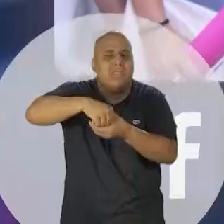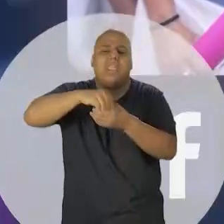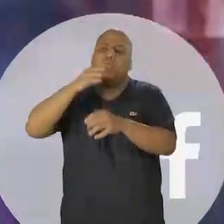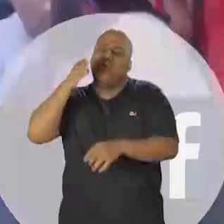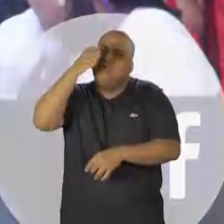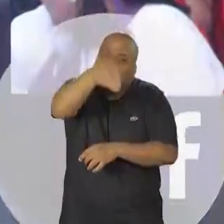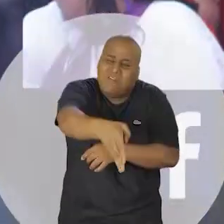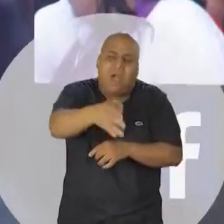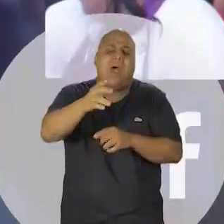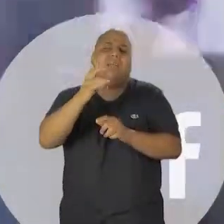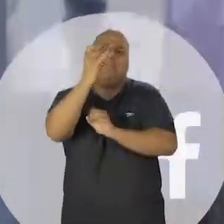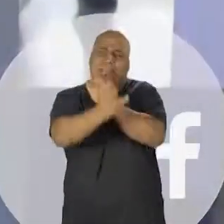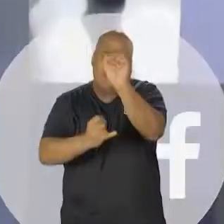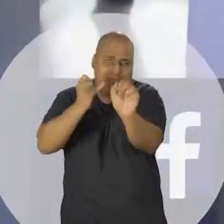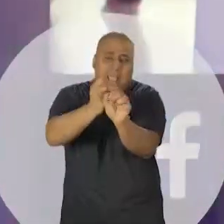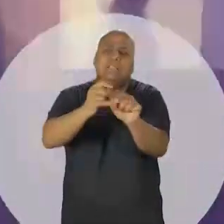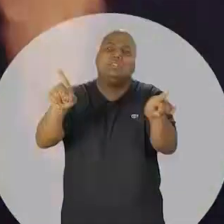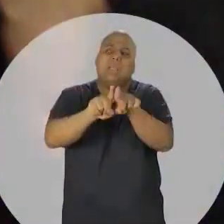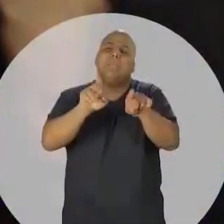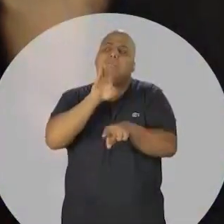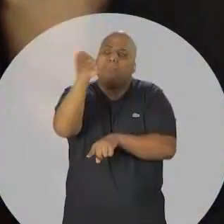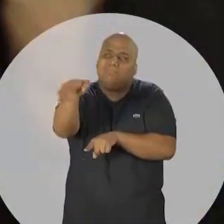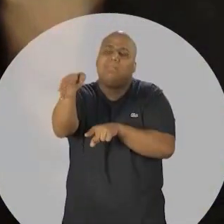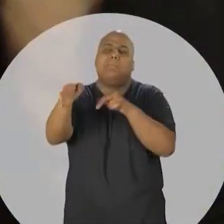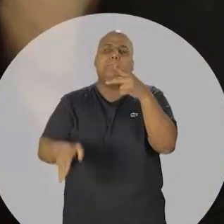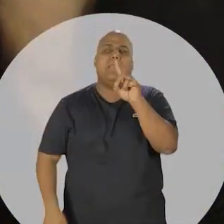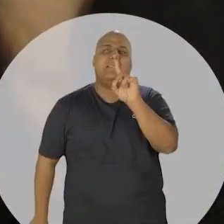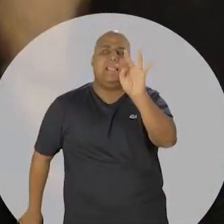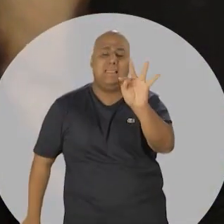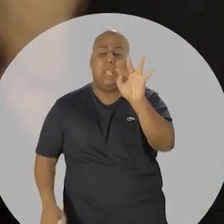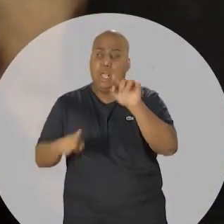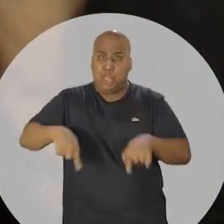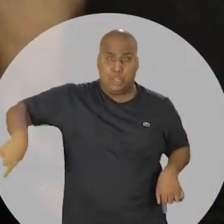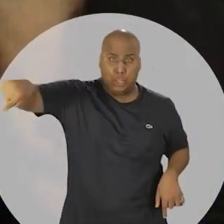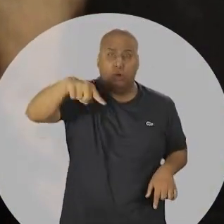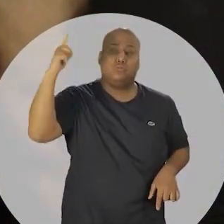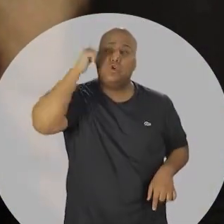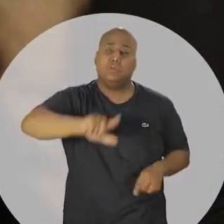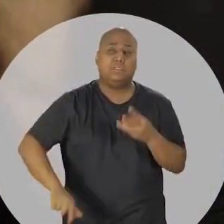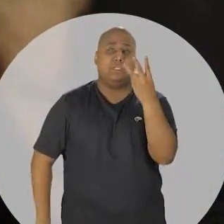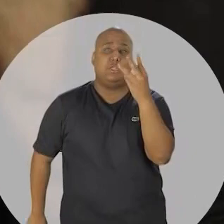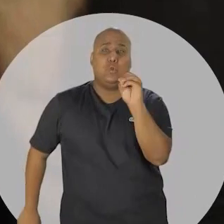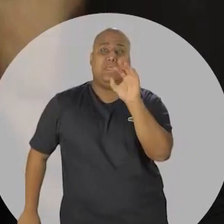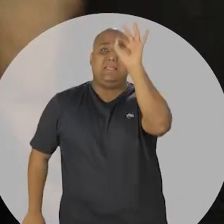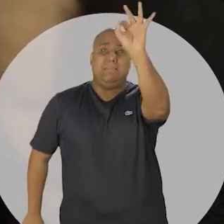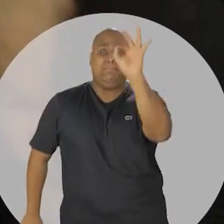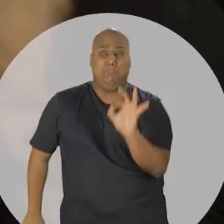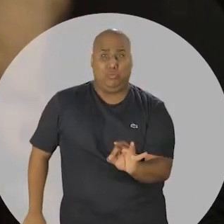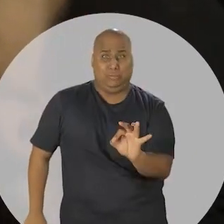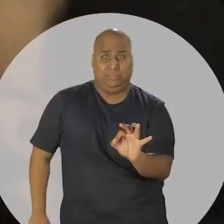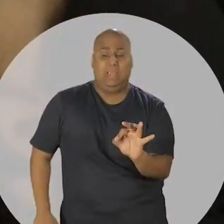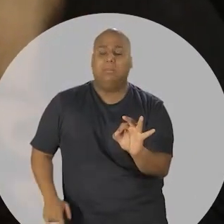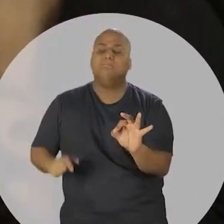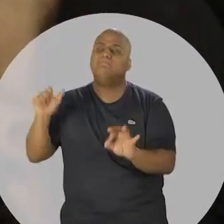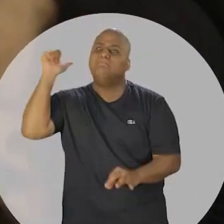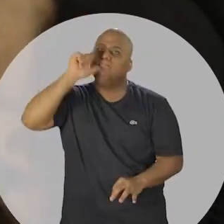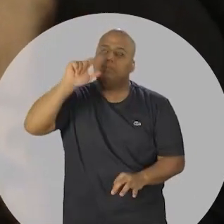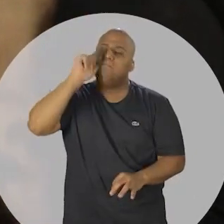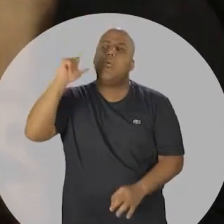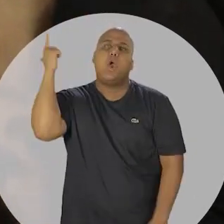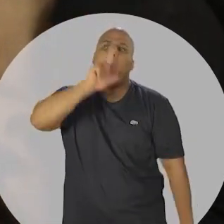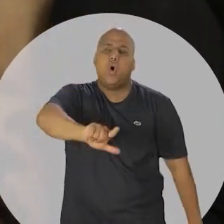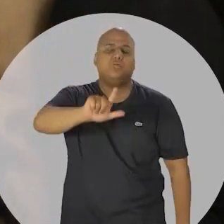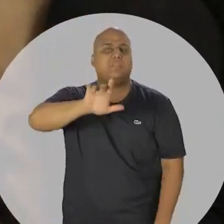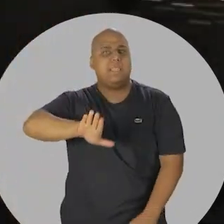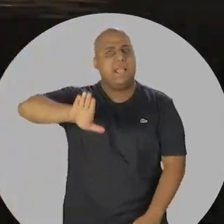sociais ou indo até um diretório do PDT. Resultado da nossa luta, conquistamos no mínimo 30% de mulheres nas listas para concorrer às